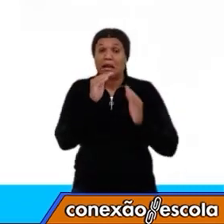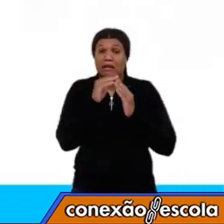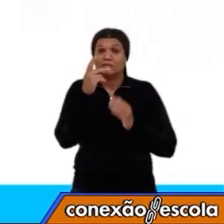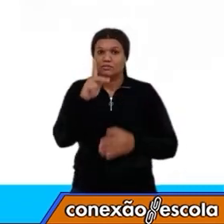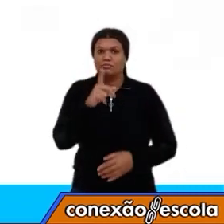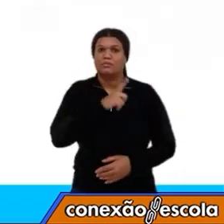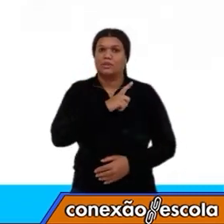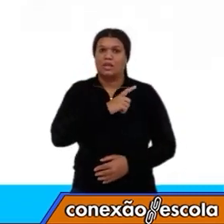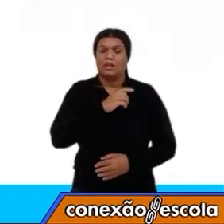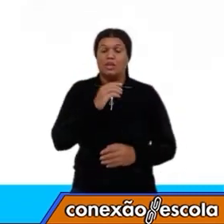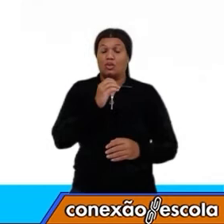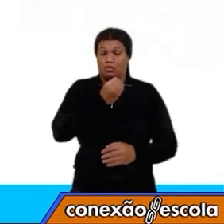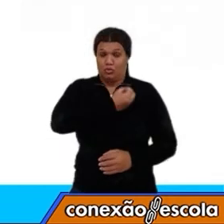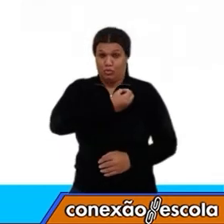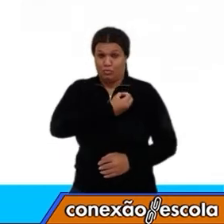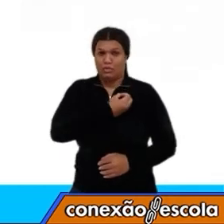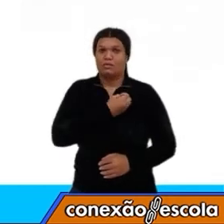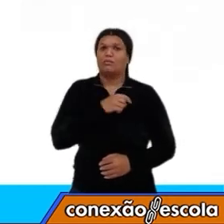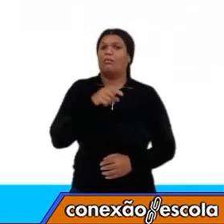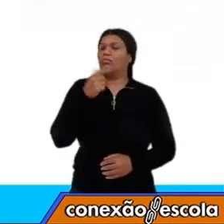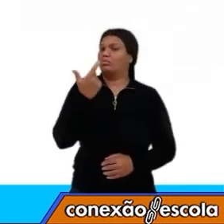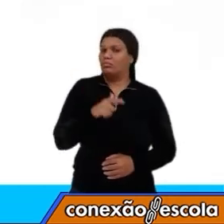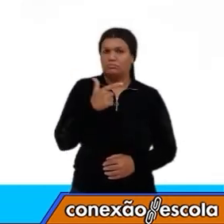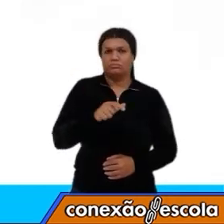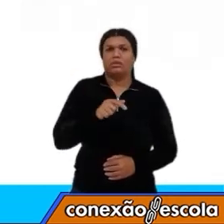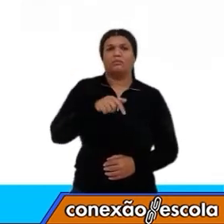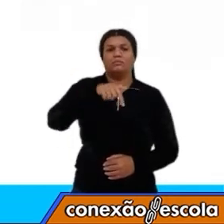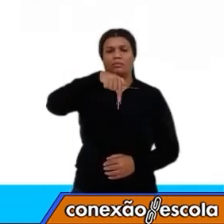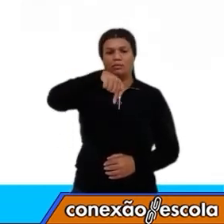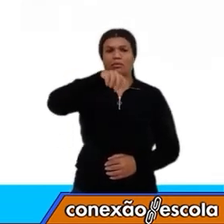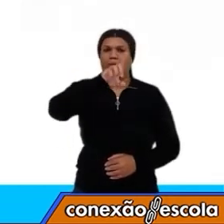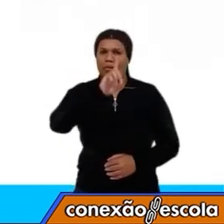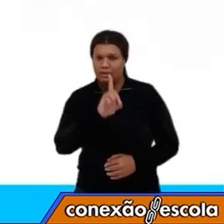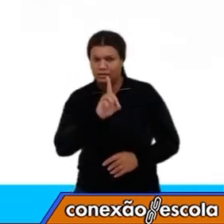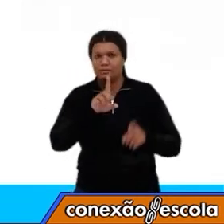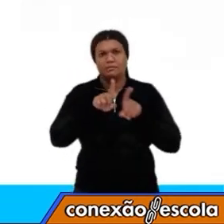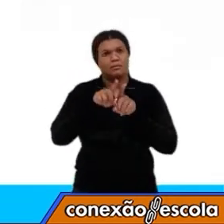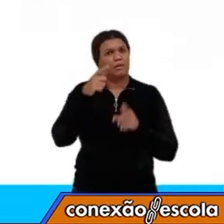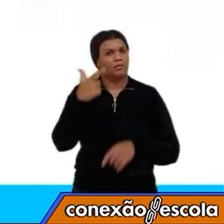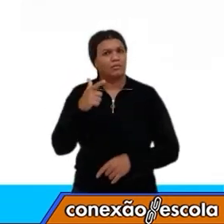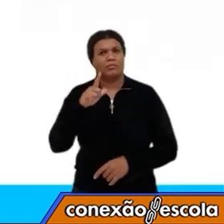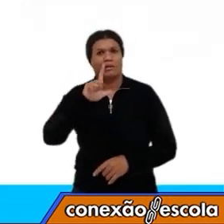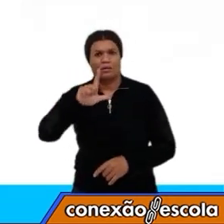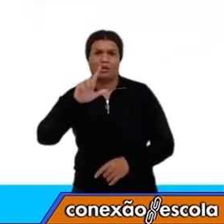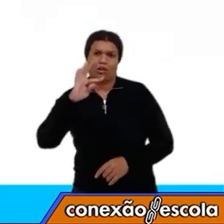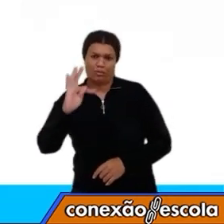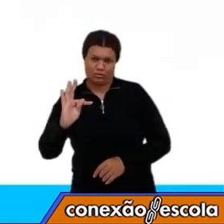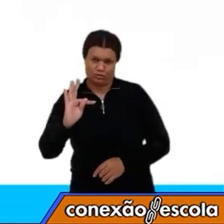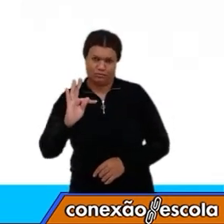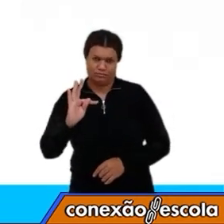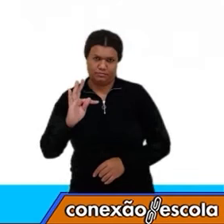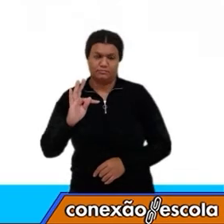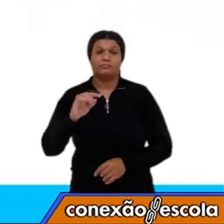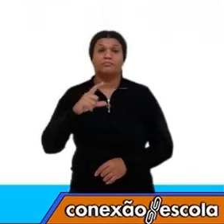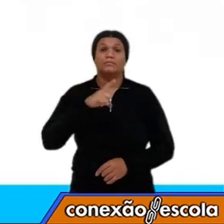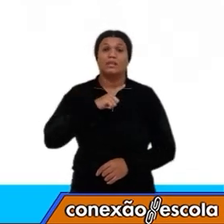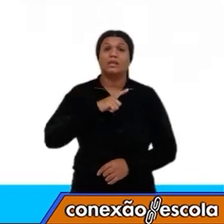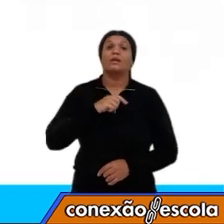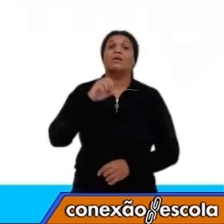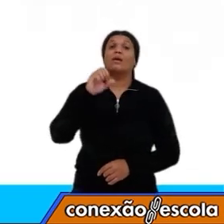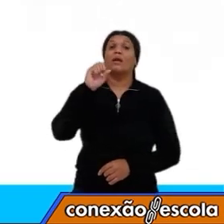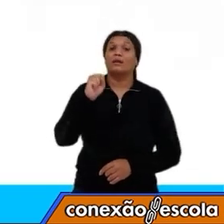ela é organizada com quadra e lote, provavelmente vai aparecer um S barra N, que significa